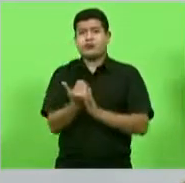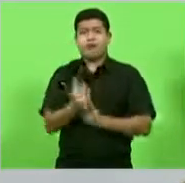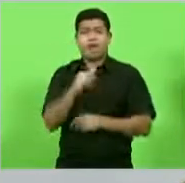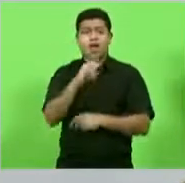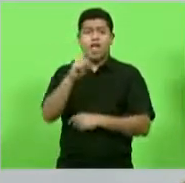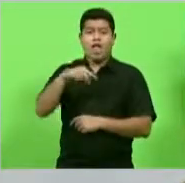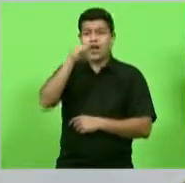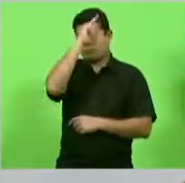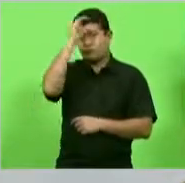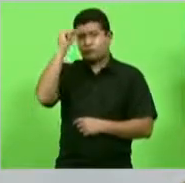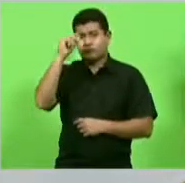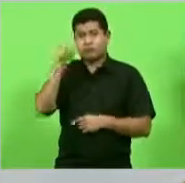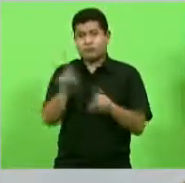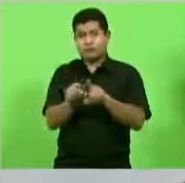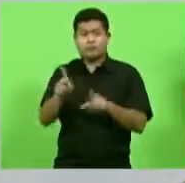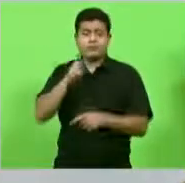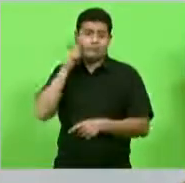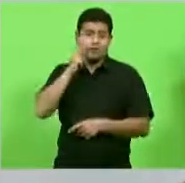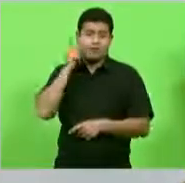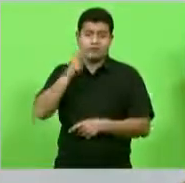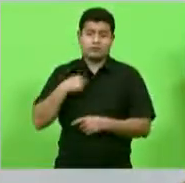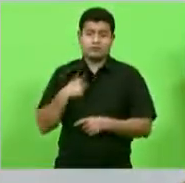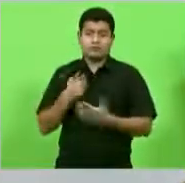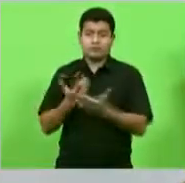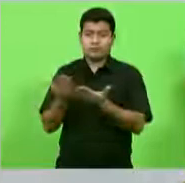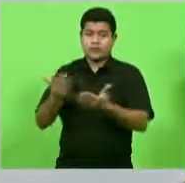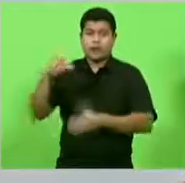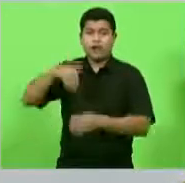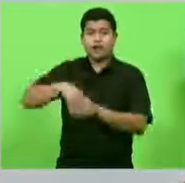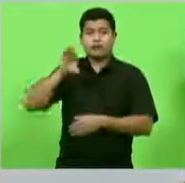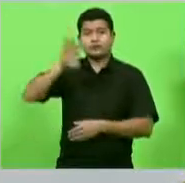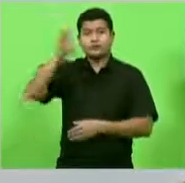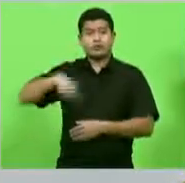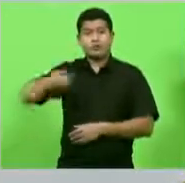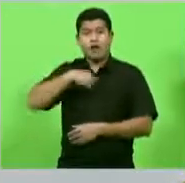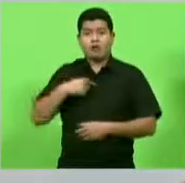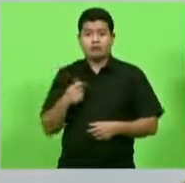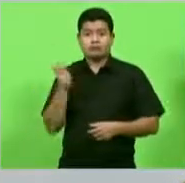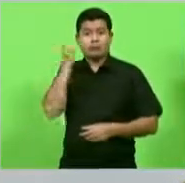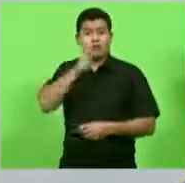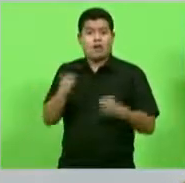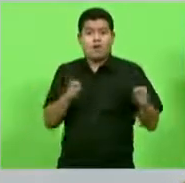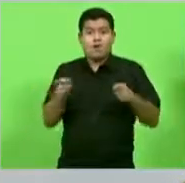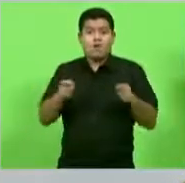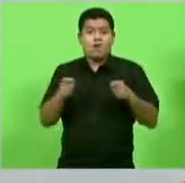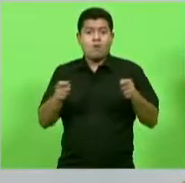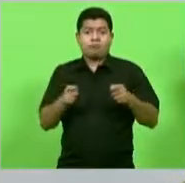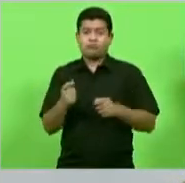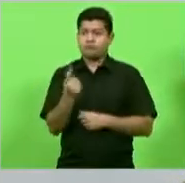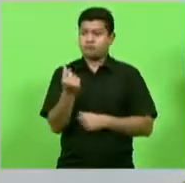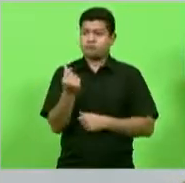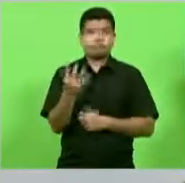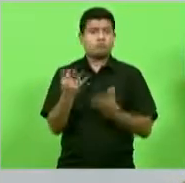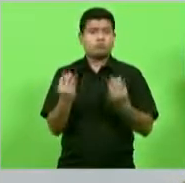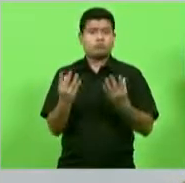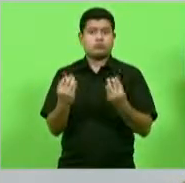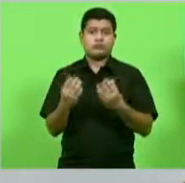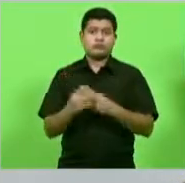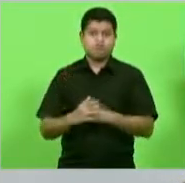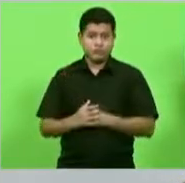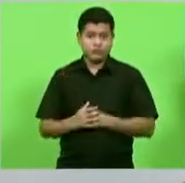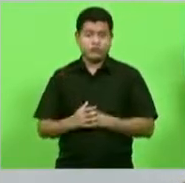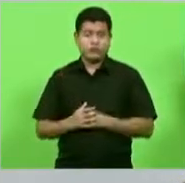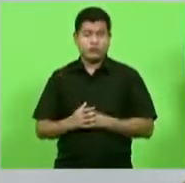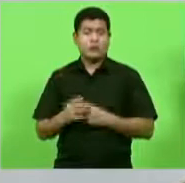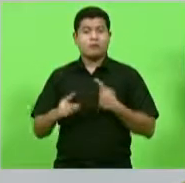prefeito e o de vereador as eleições unificadas nós vamos economizar muito dinheiro muito